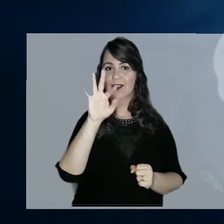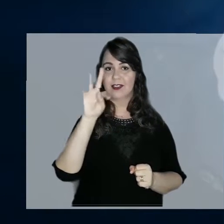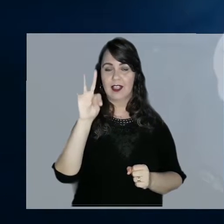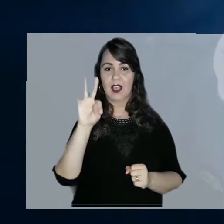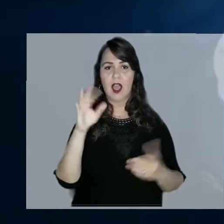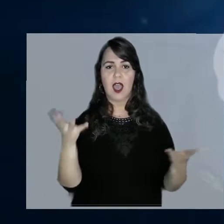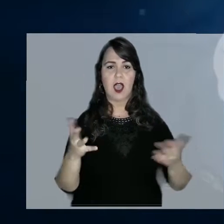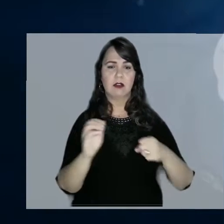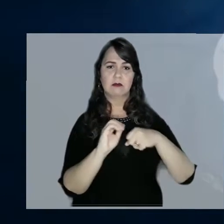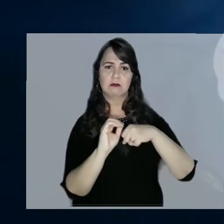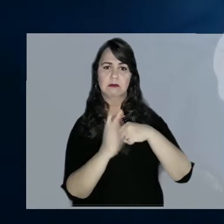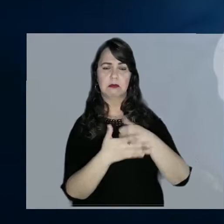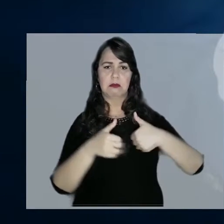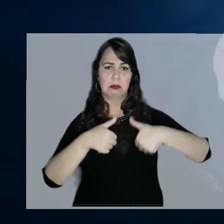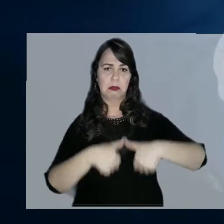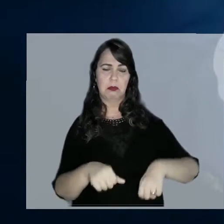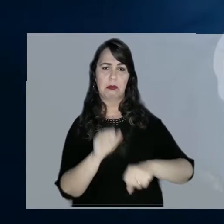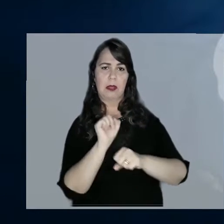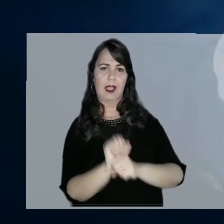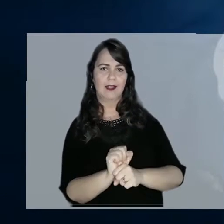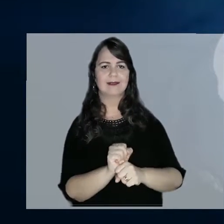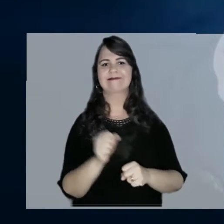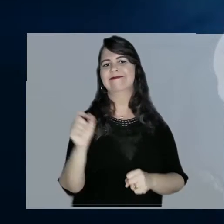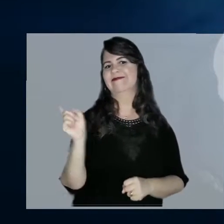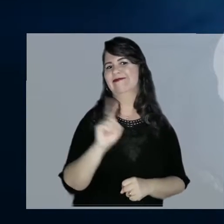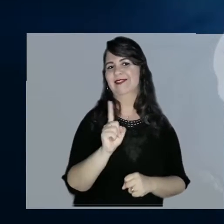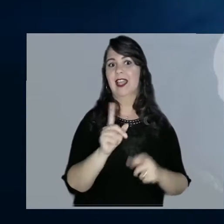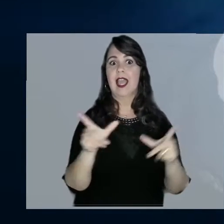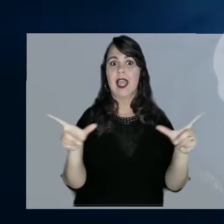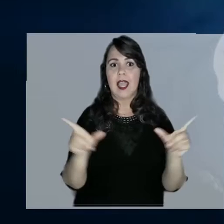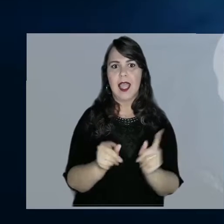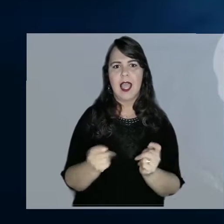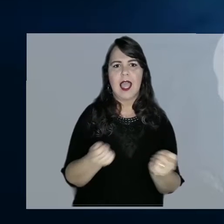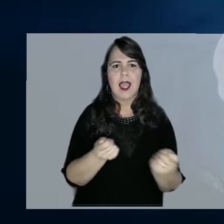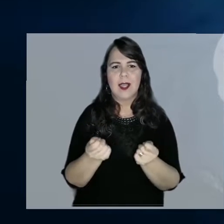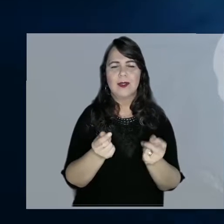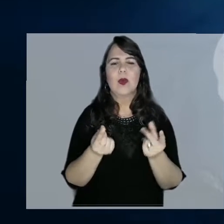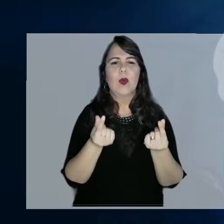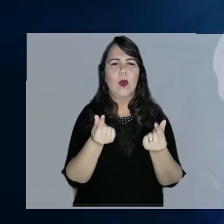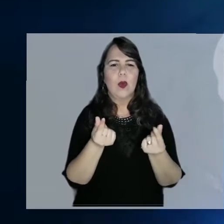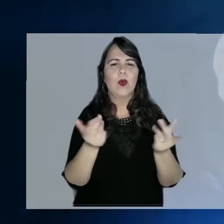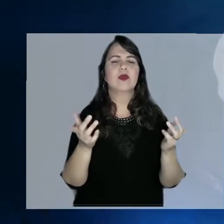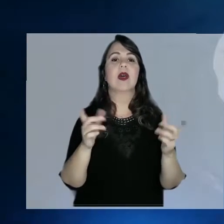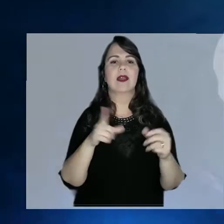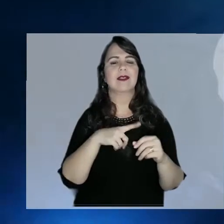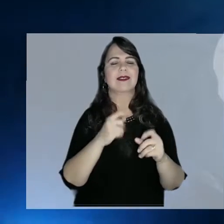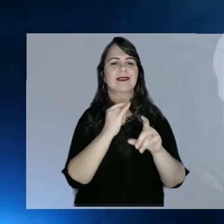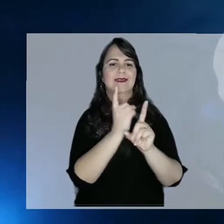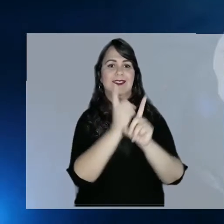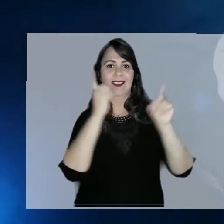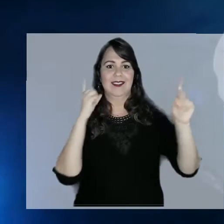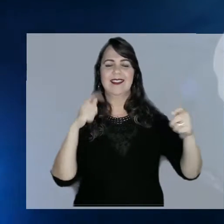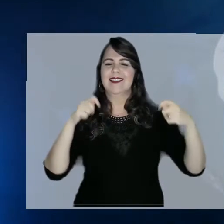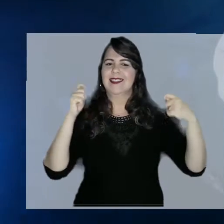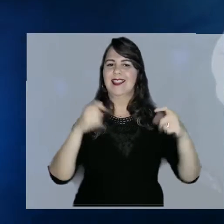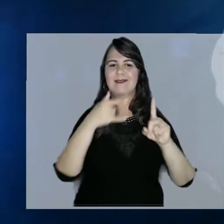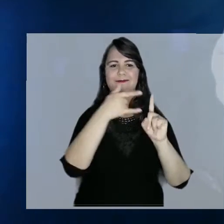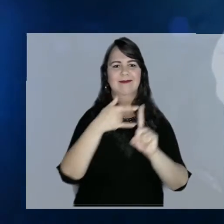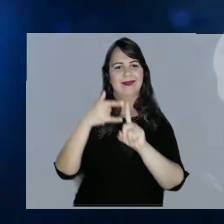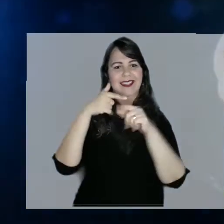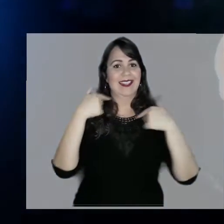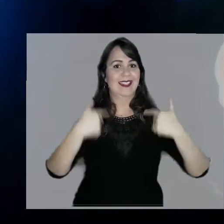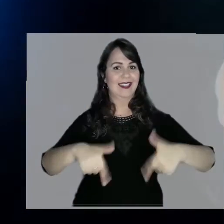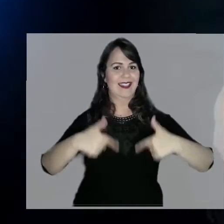estagnar a pandemia, aumentou a produtividade e reduziu custos. Uma justiça mais célere, barata